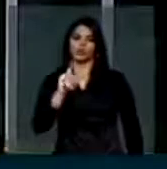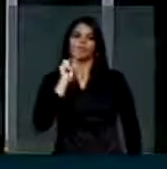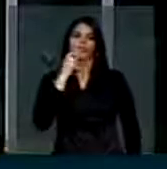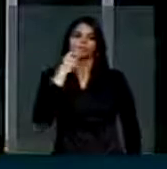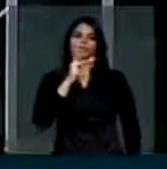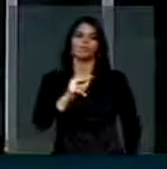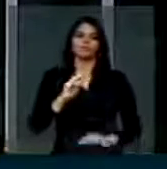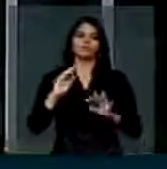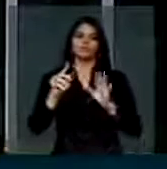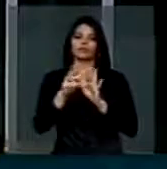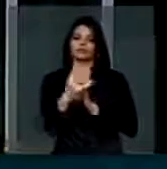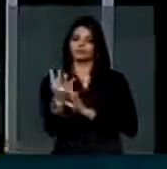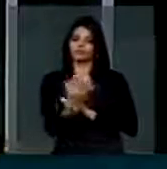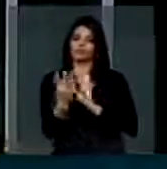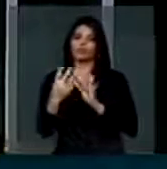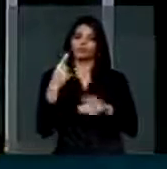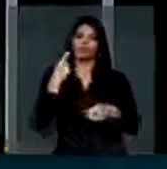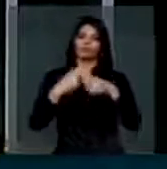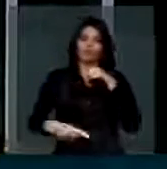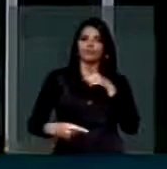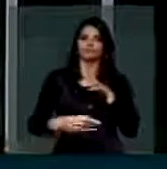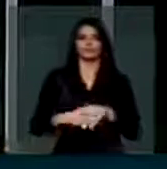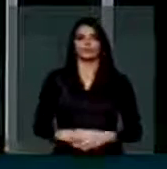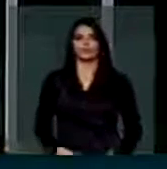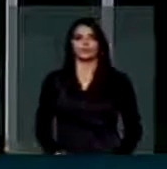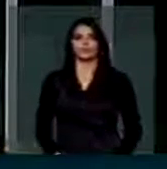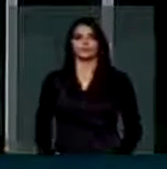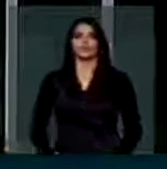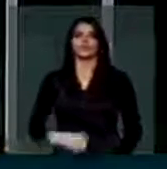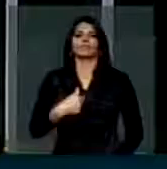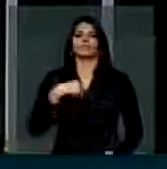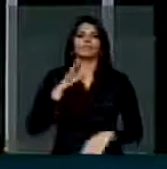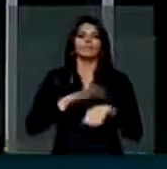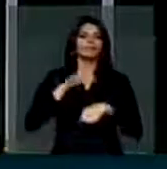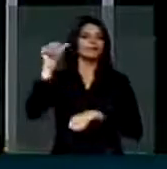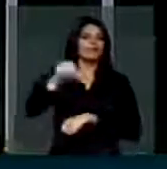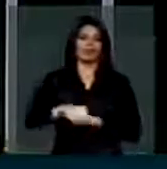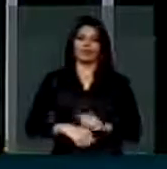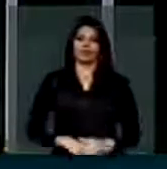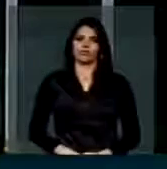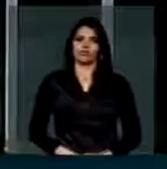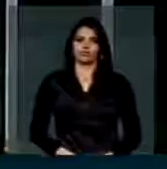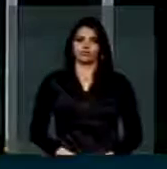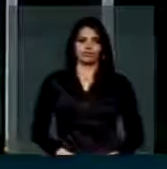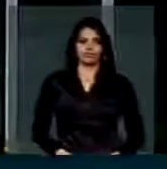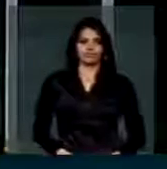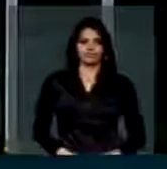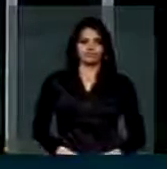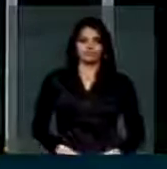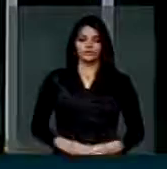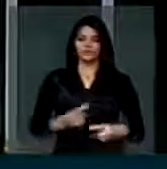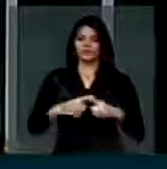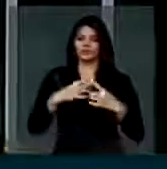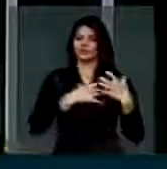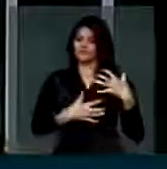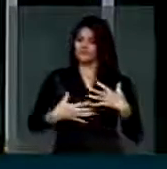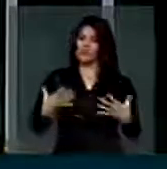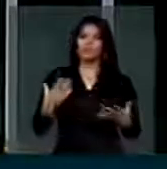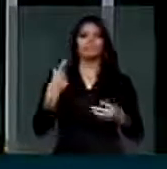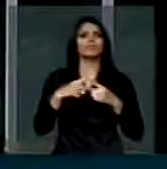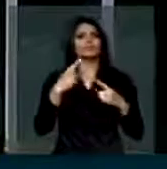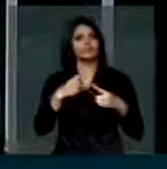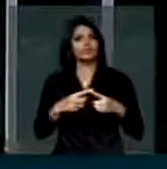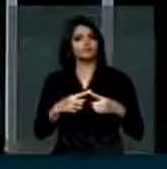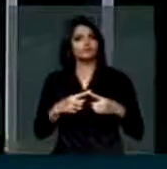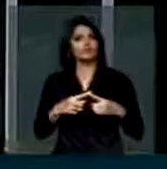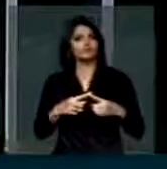esses manifestaram pelo veto. E o que é mais berrante, que é mais revoltante, sabe